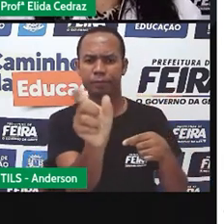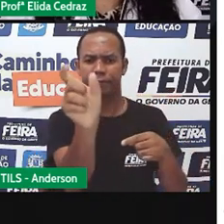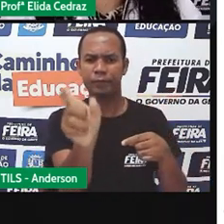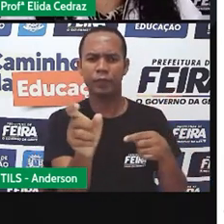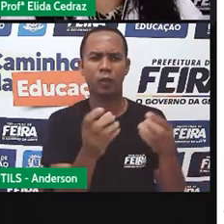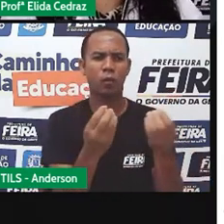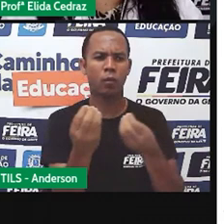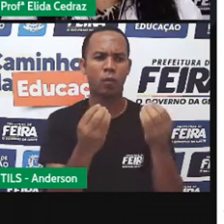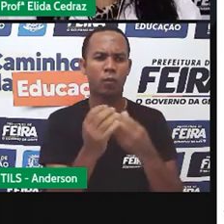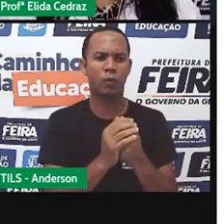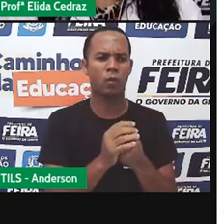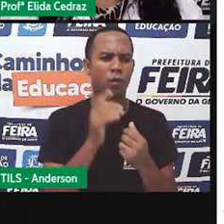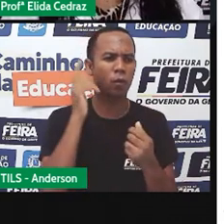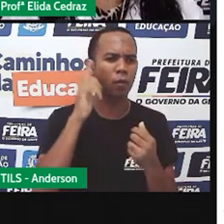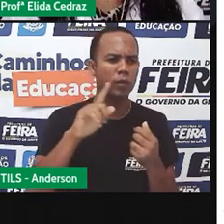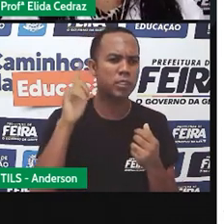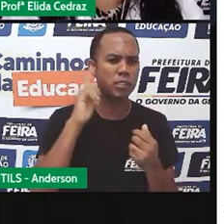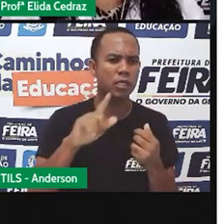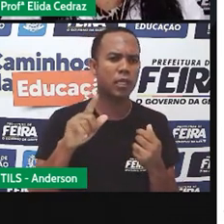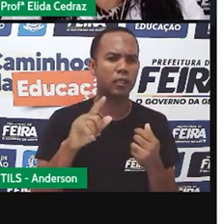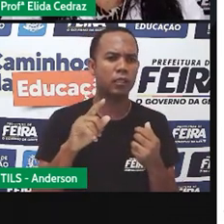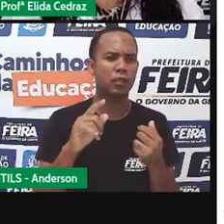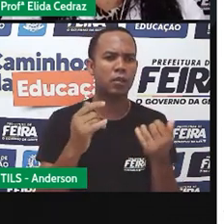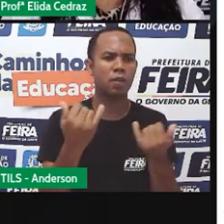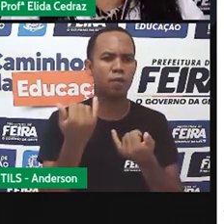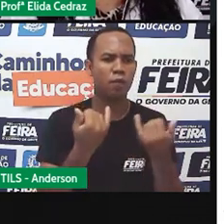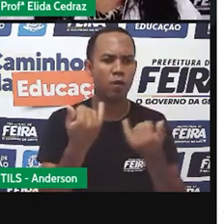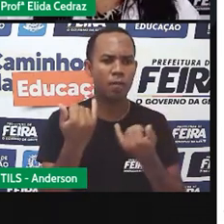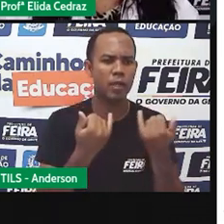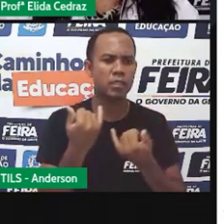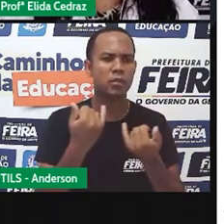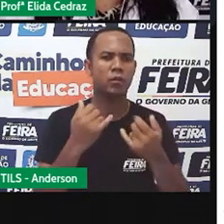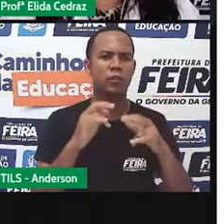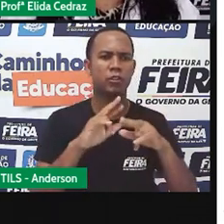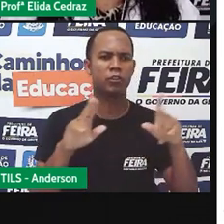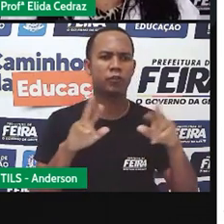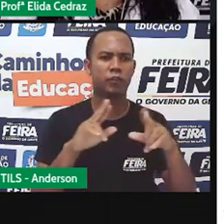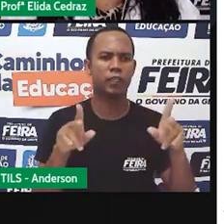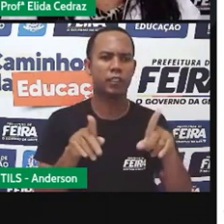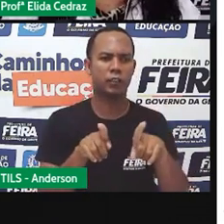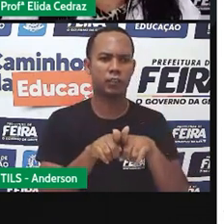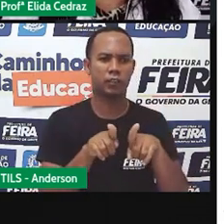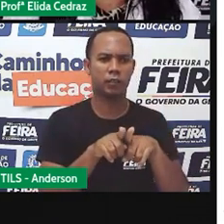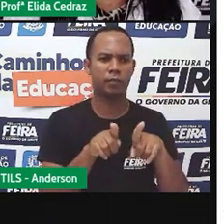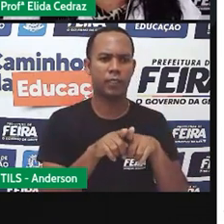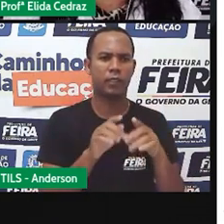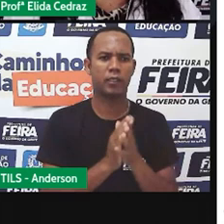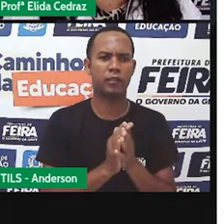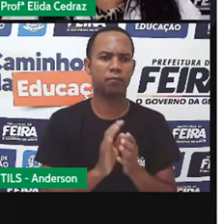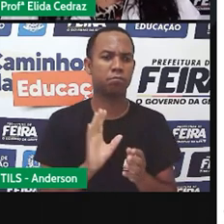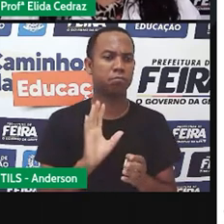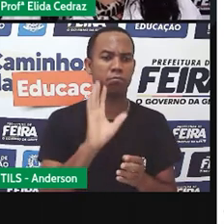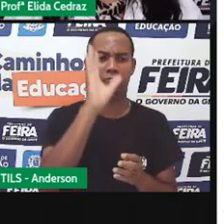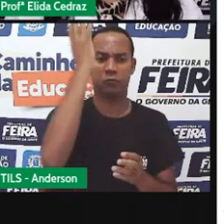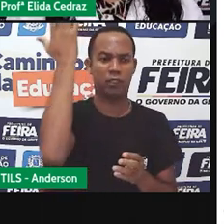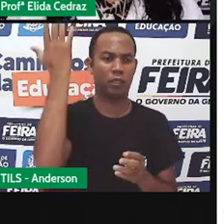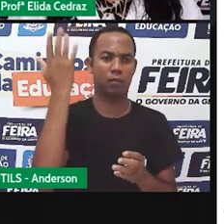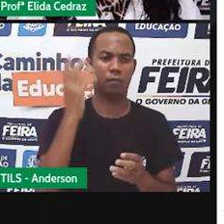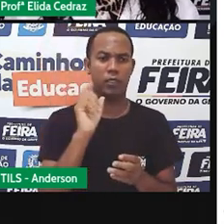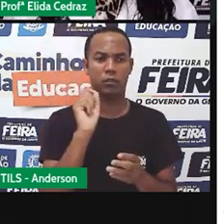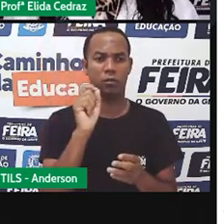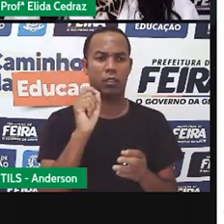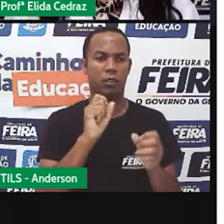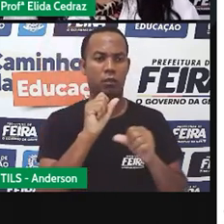consiste em adquirir as informações sobre um determinado assunto ou acontecimento e vai